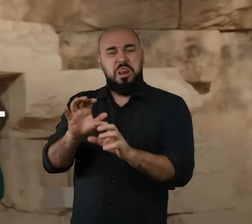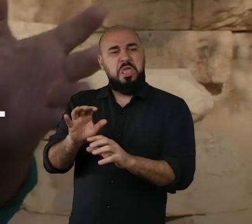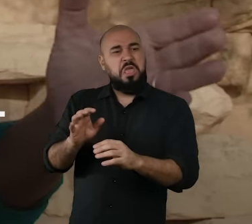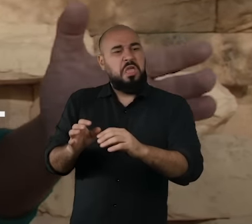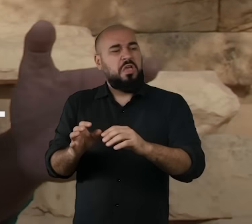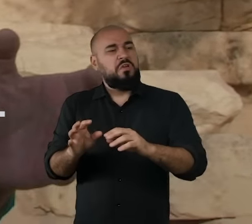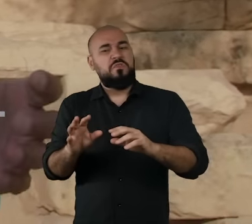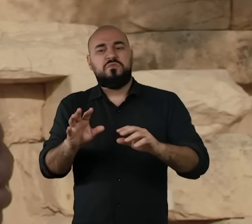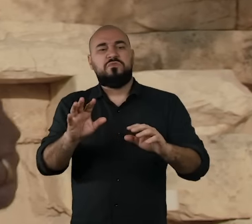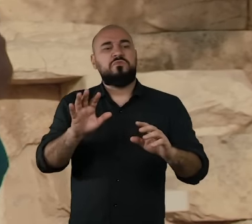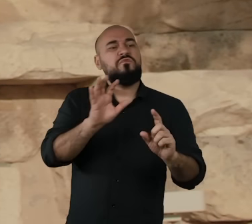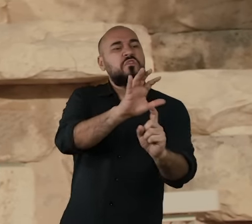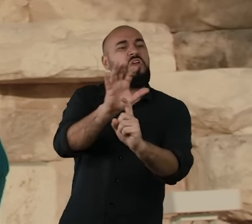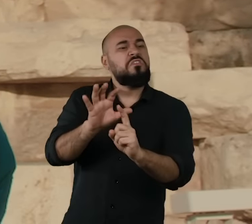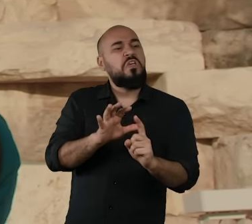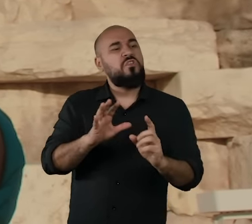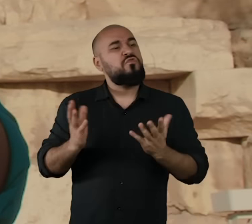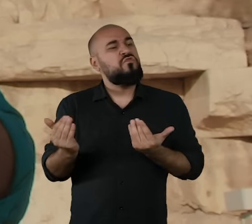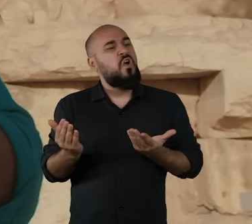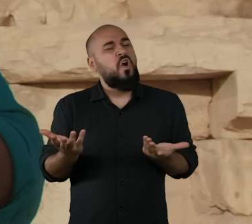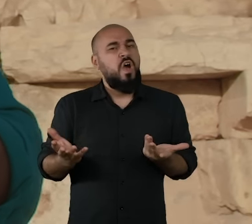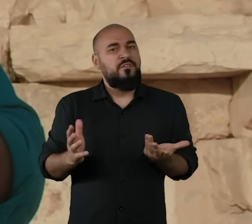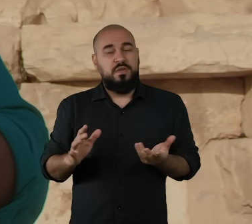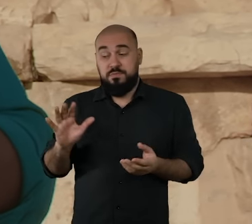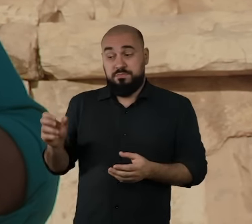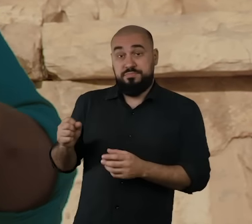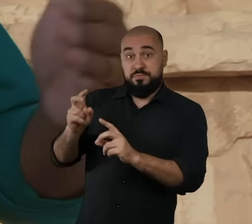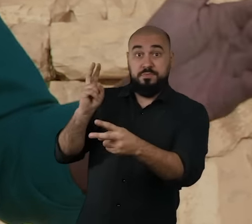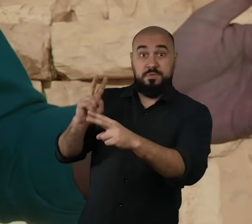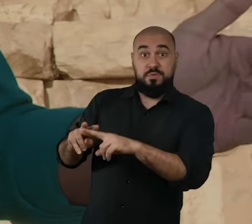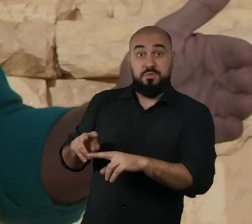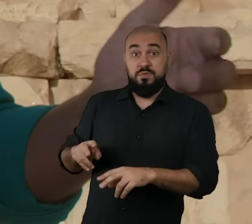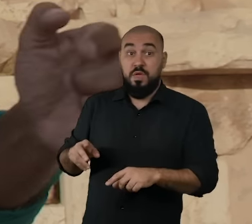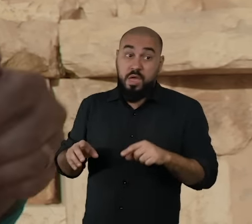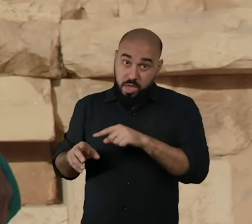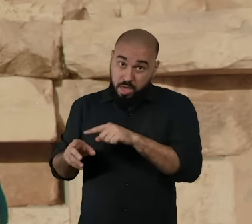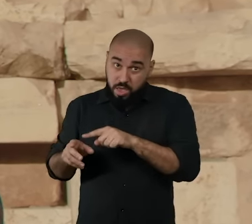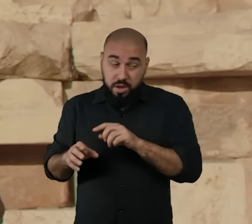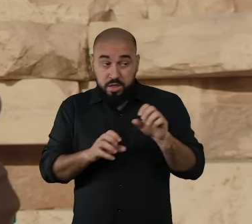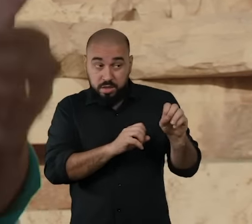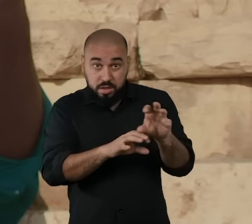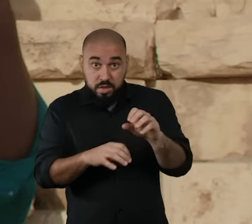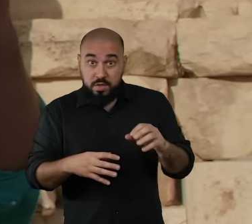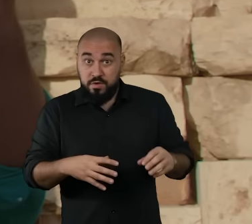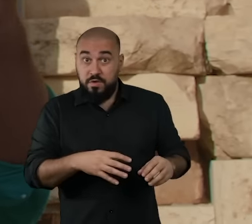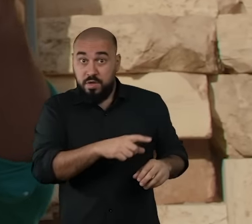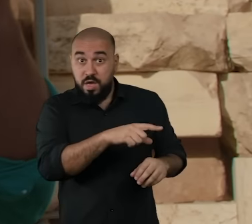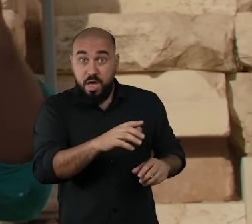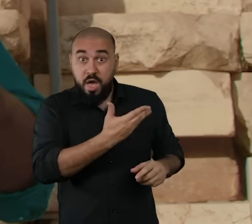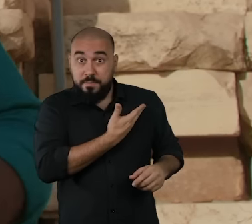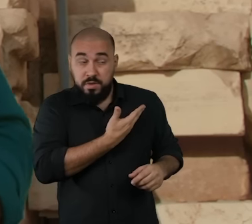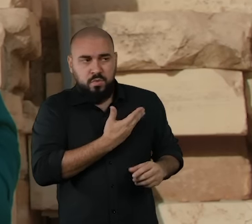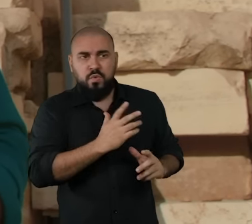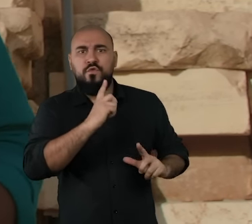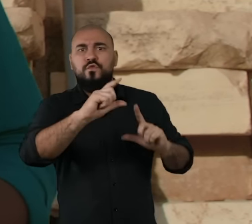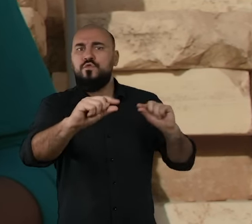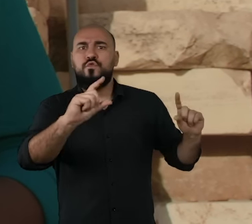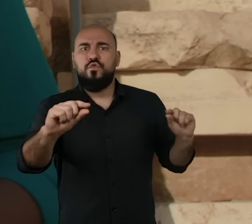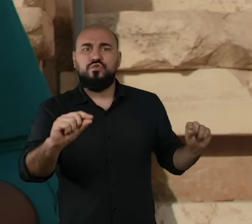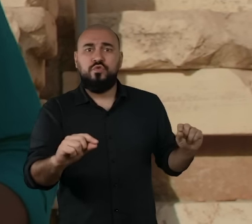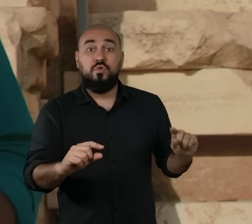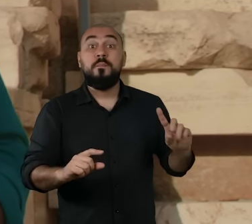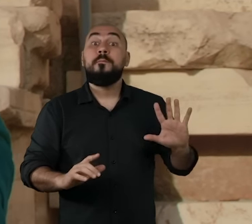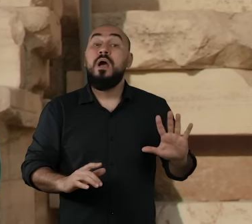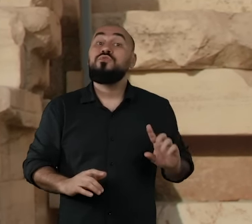Ele foi condenado a beber cicuta e vários dos seus discípulos fugiram de Atenas com medo de retaliações. Mas um deles